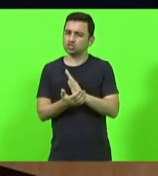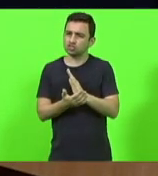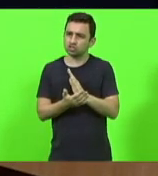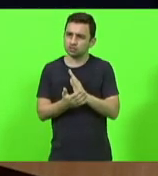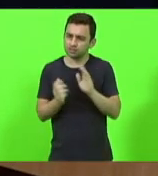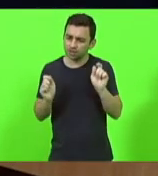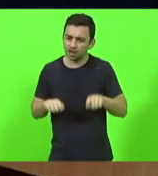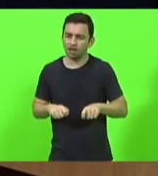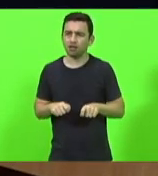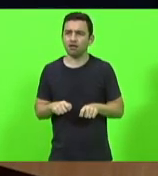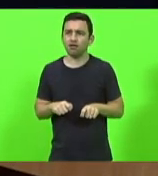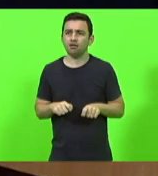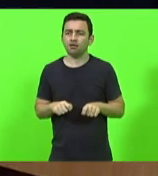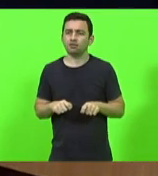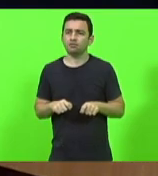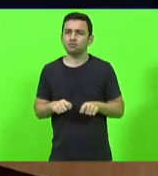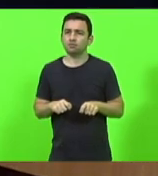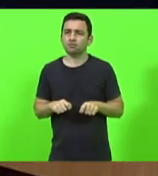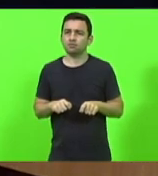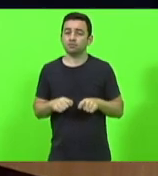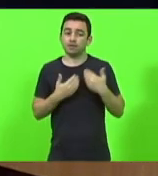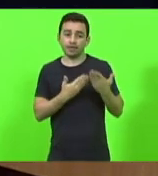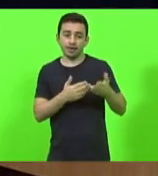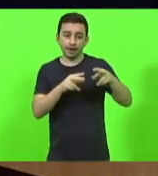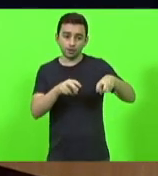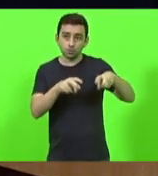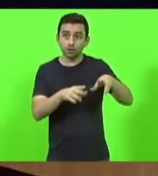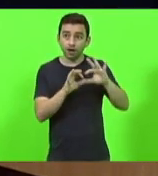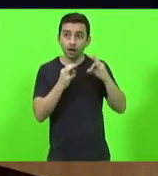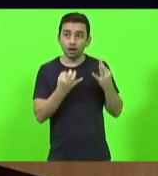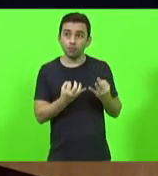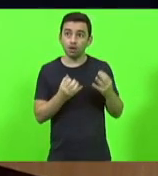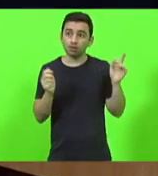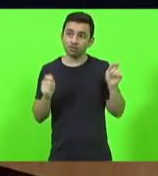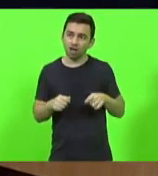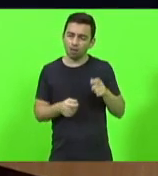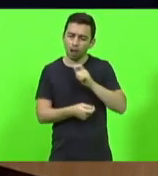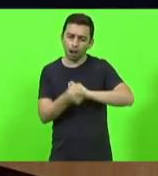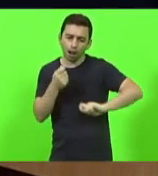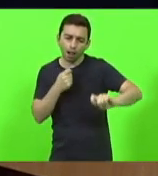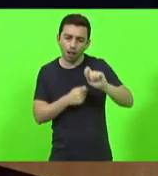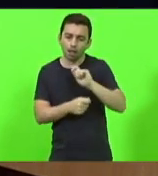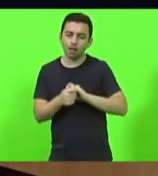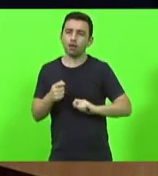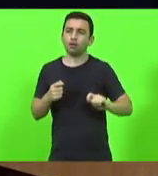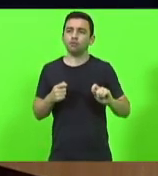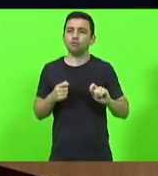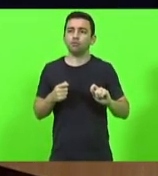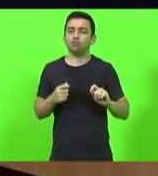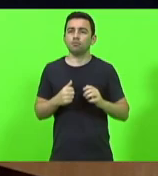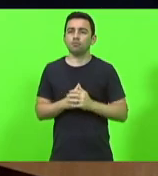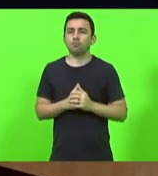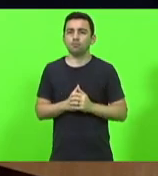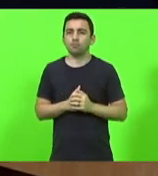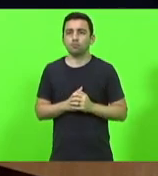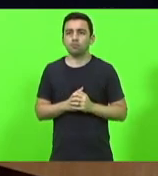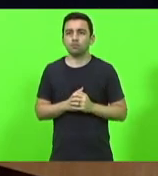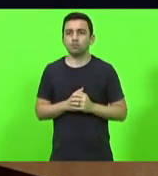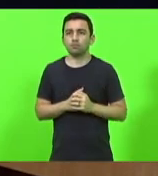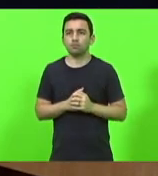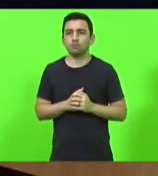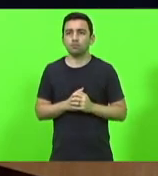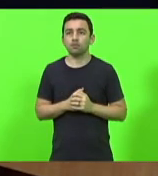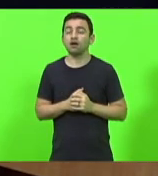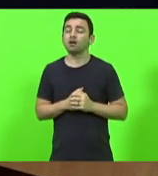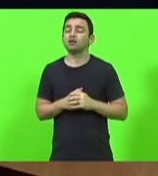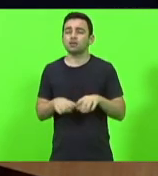serve de palco para que a agricultura familiar possa comercializar o hortifruti e grangeiro. Aliás, no seu café